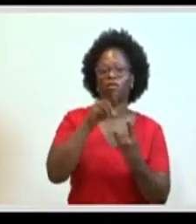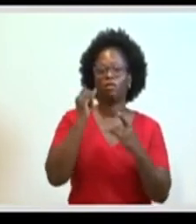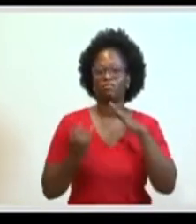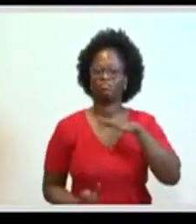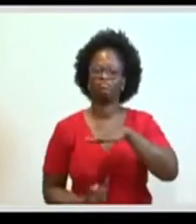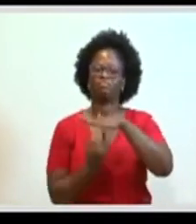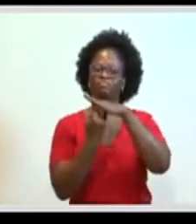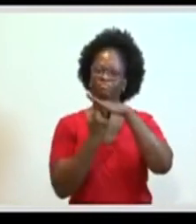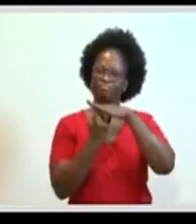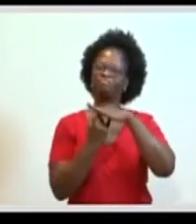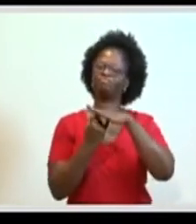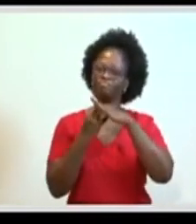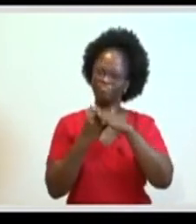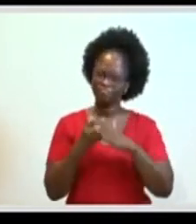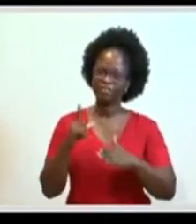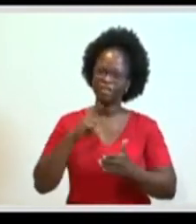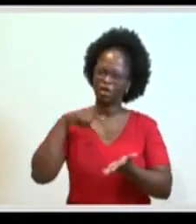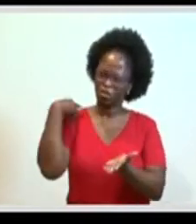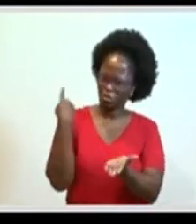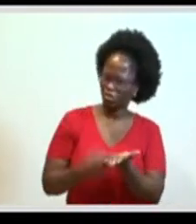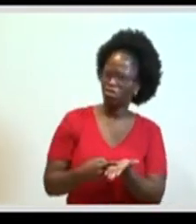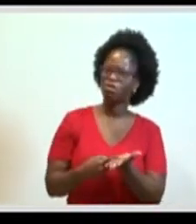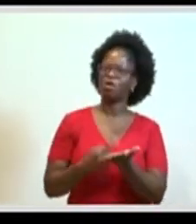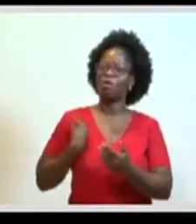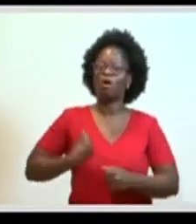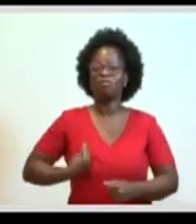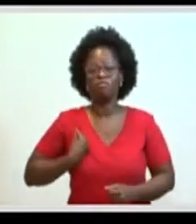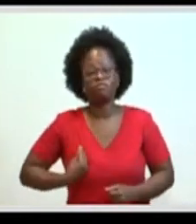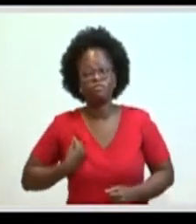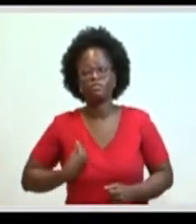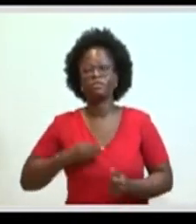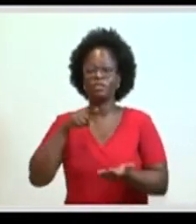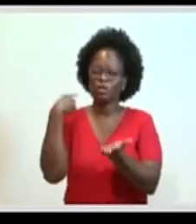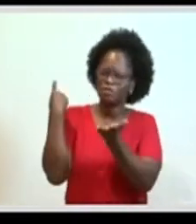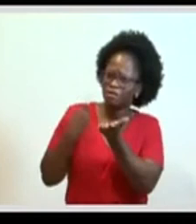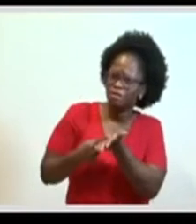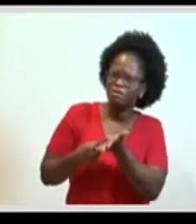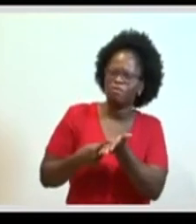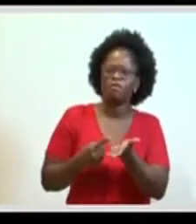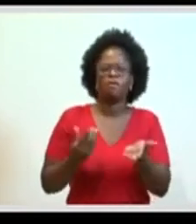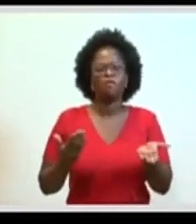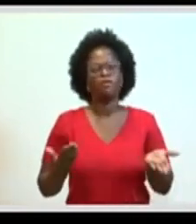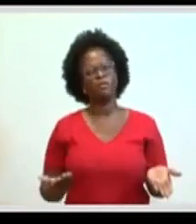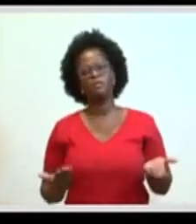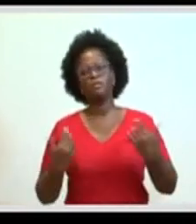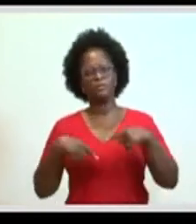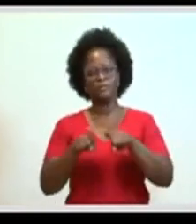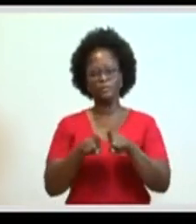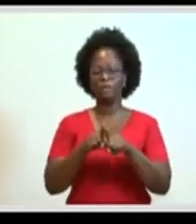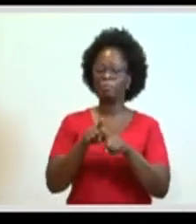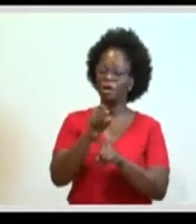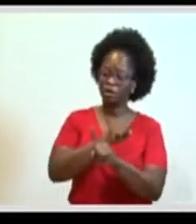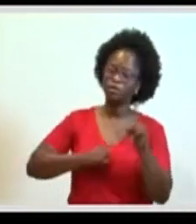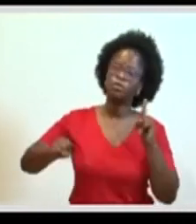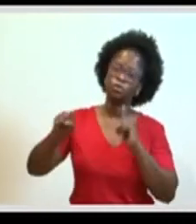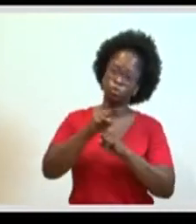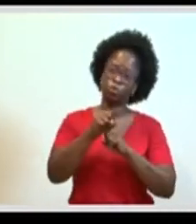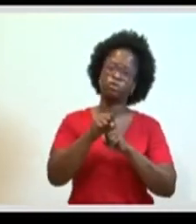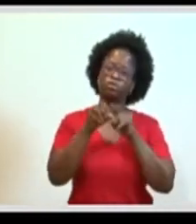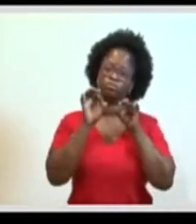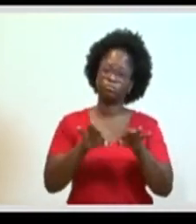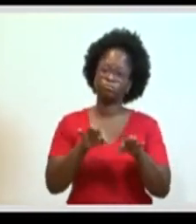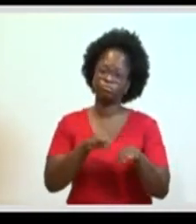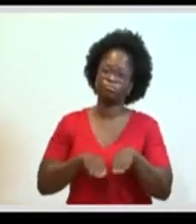de Estado, com compromisso com a vida, com compromisso com uma sociedade mais